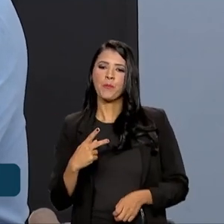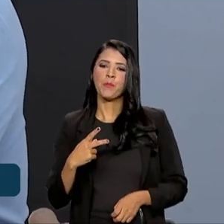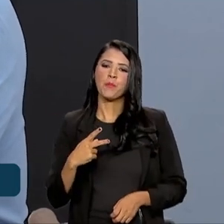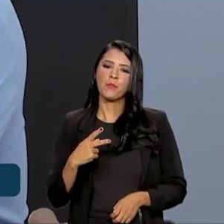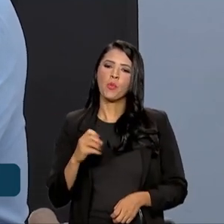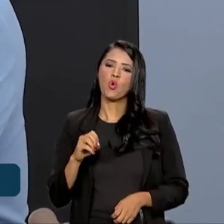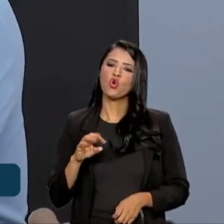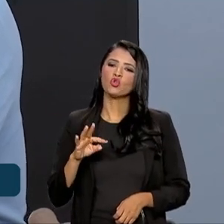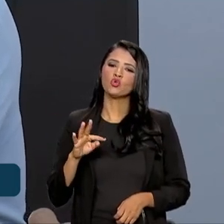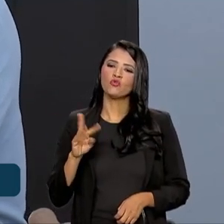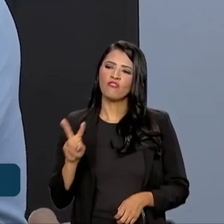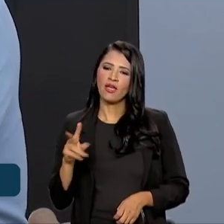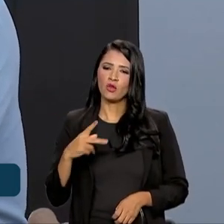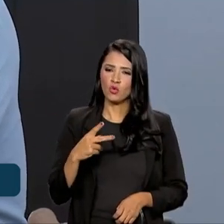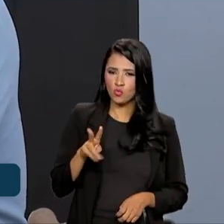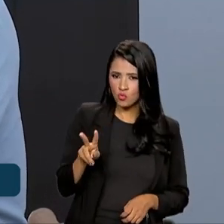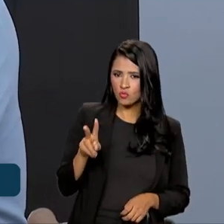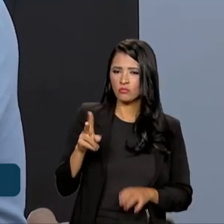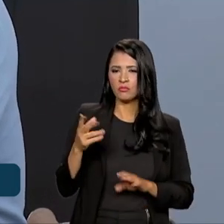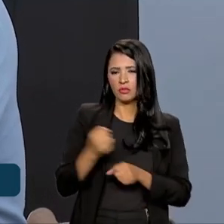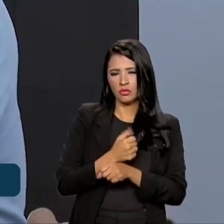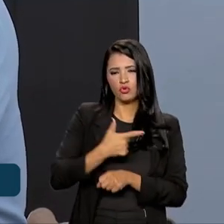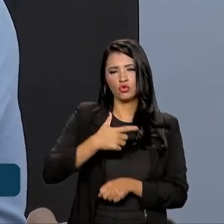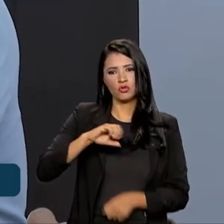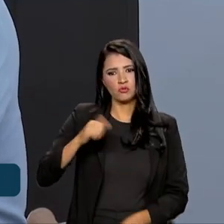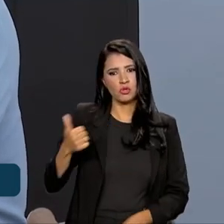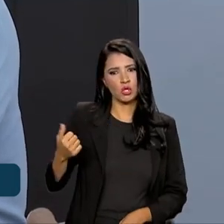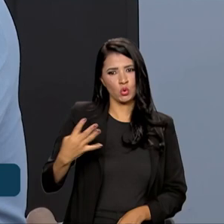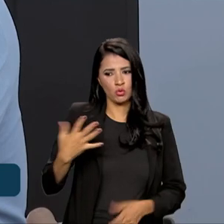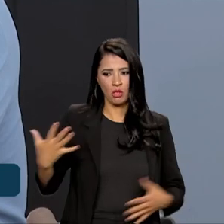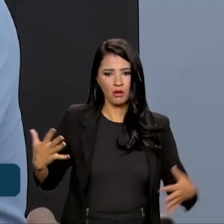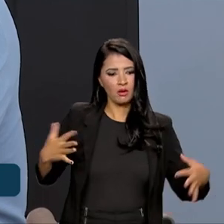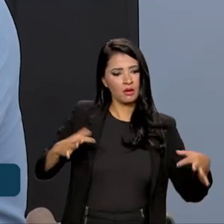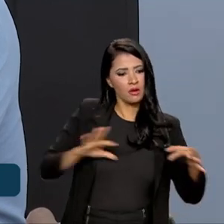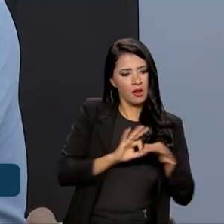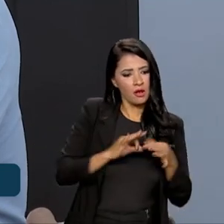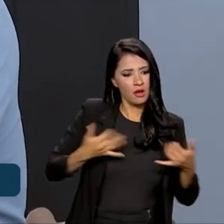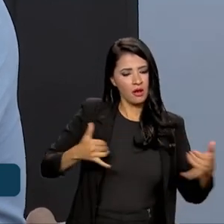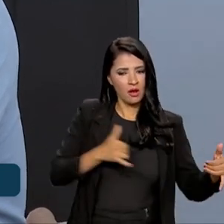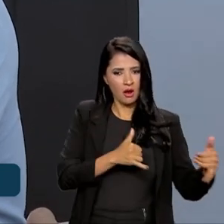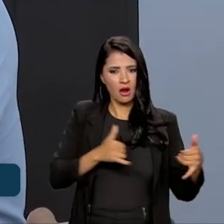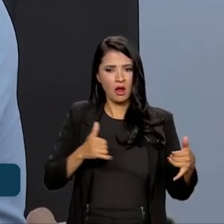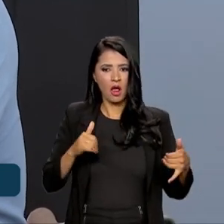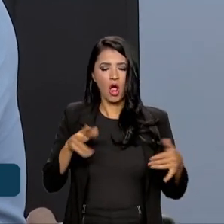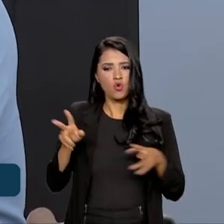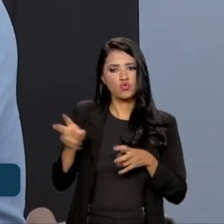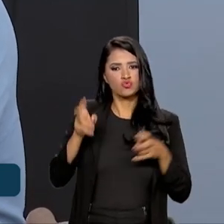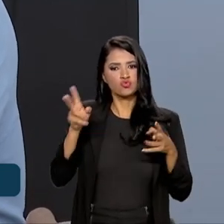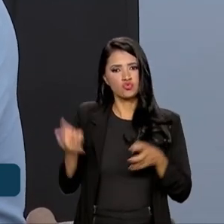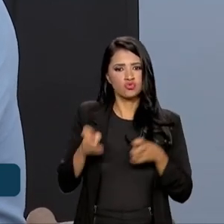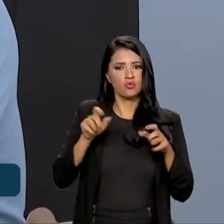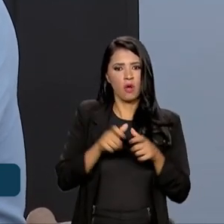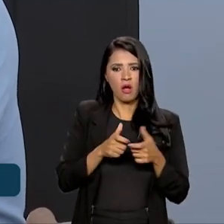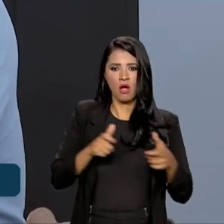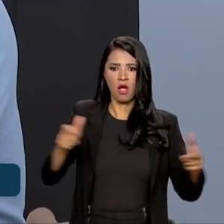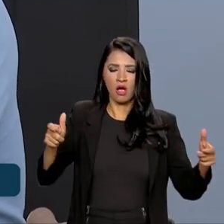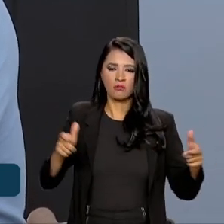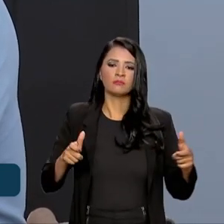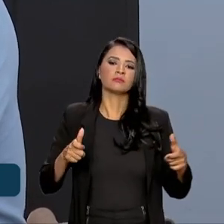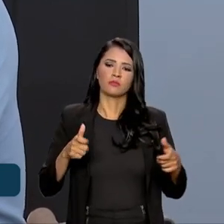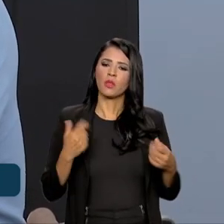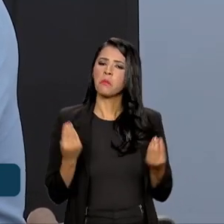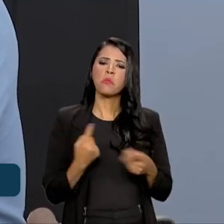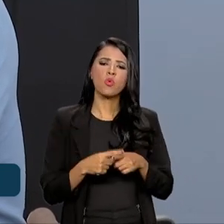2014, se não me engano, é que, a partir da interligação, o crescimento do consumo na região cresce muito, especialmente